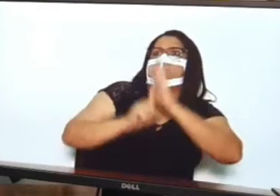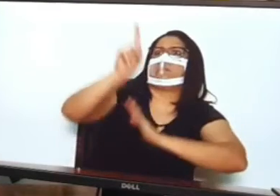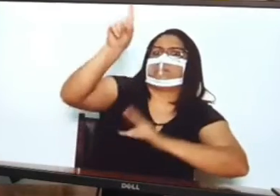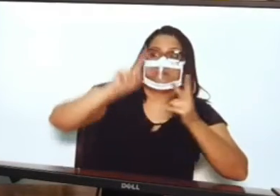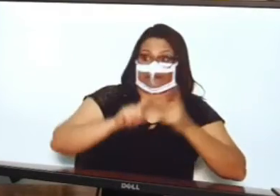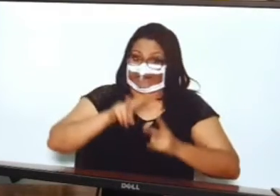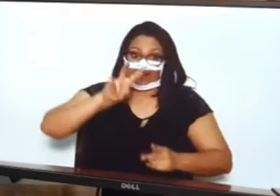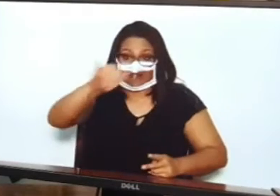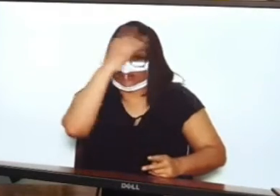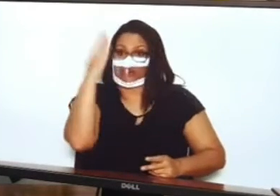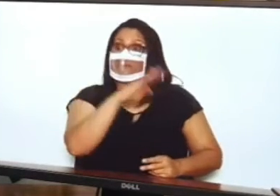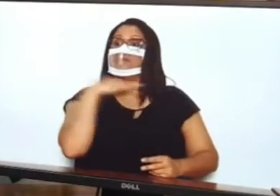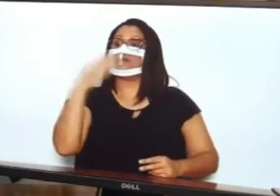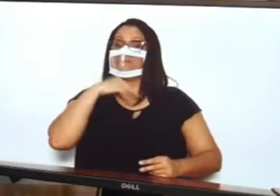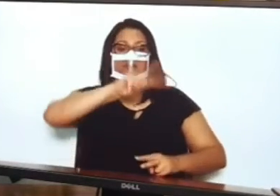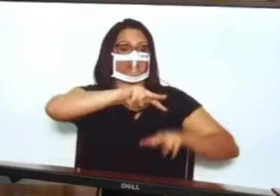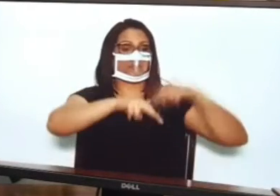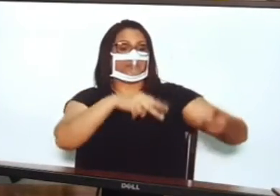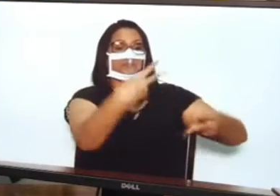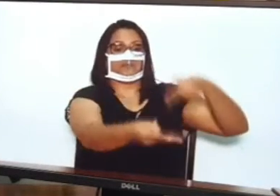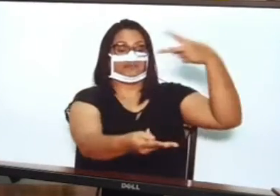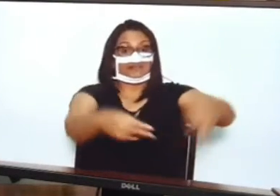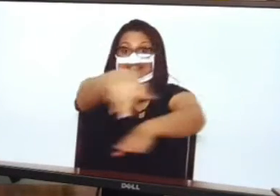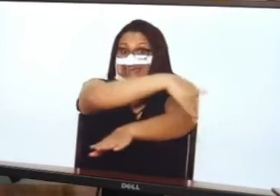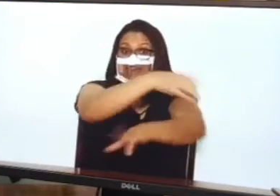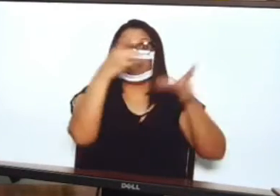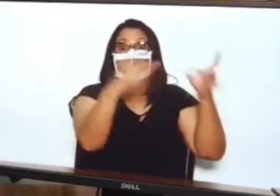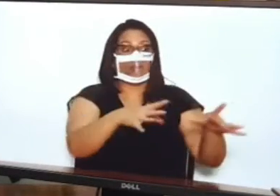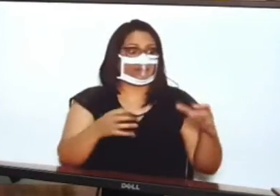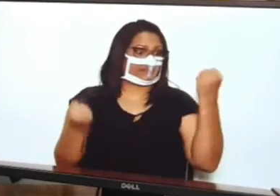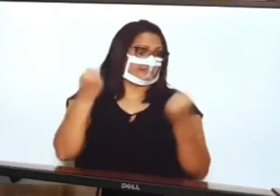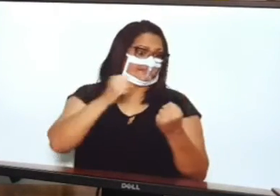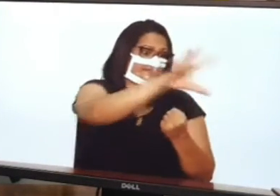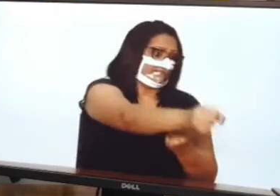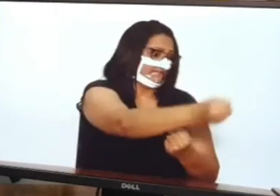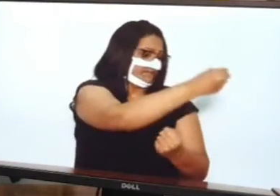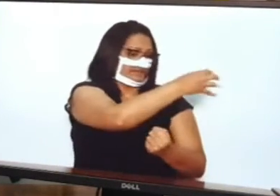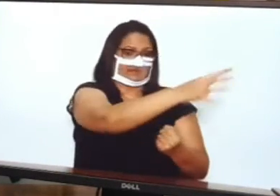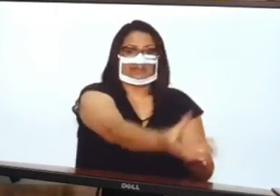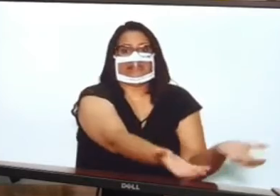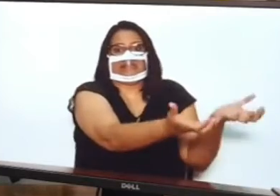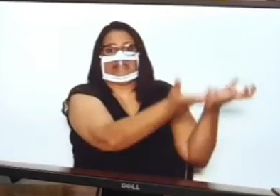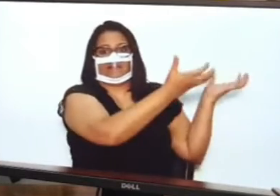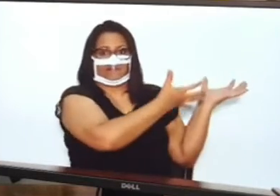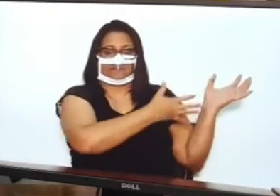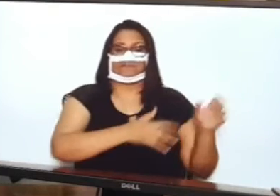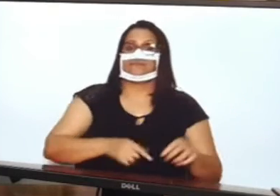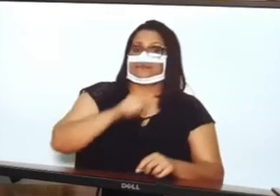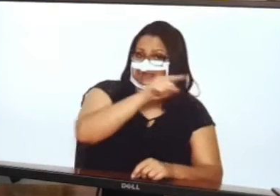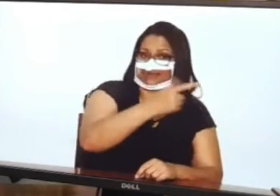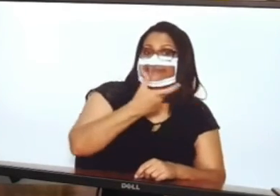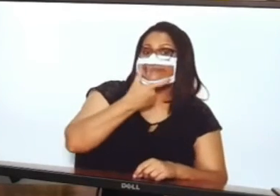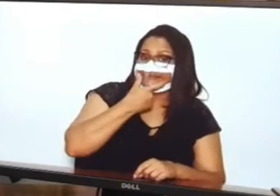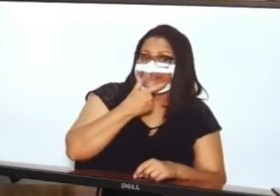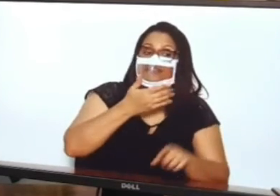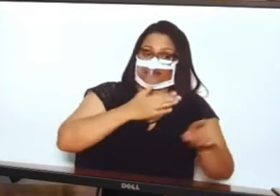o tempo todo, era um ministro que passava muito mais aí, falando aí, em especial para aquela televisão que ele gostava, né? Do